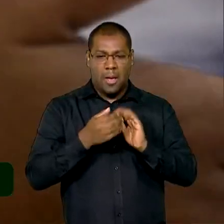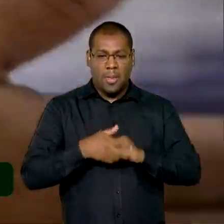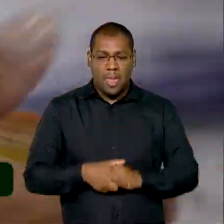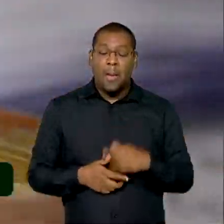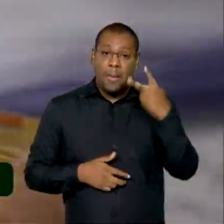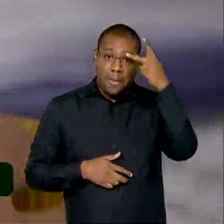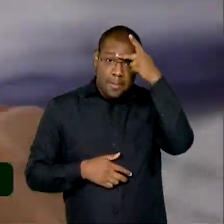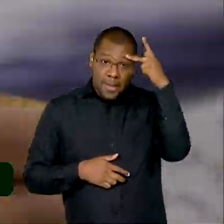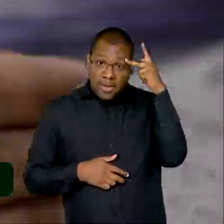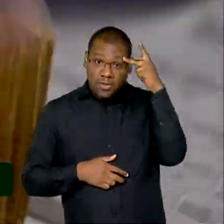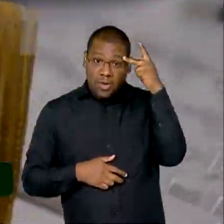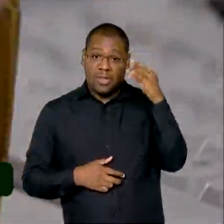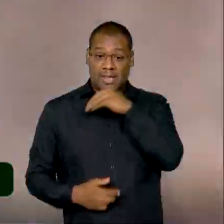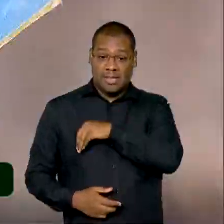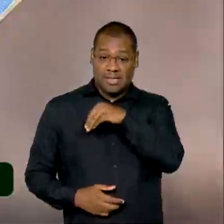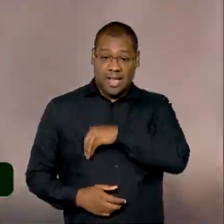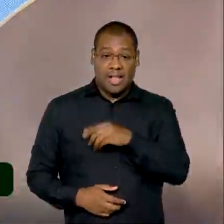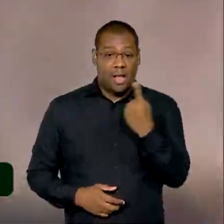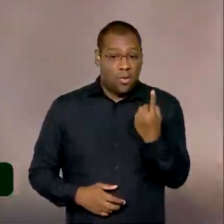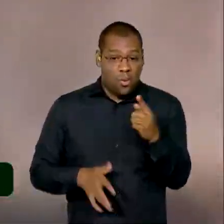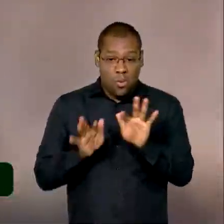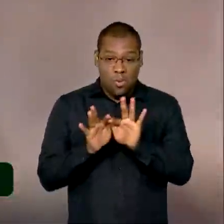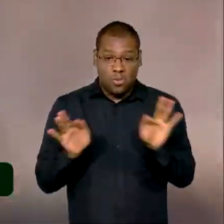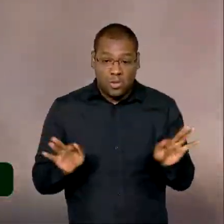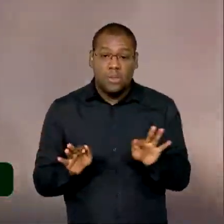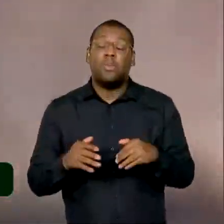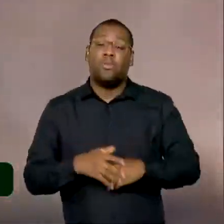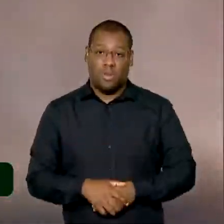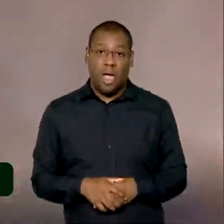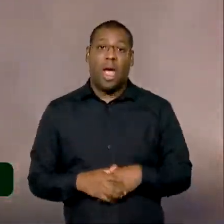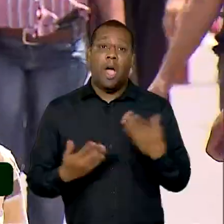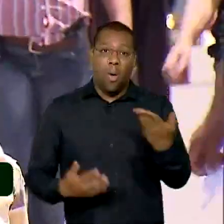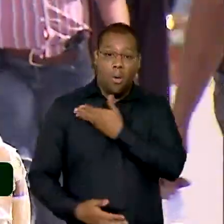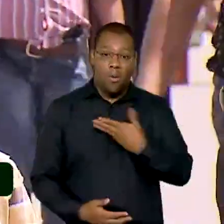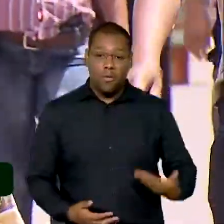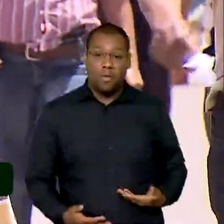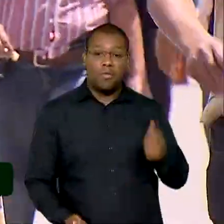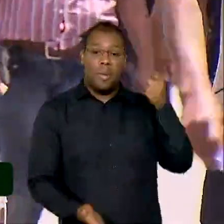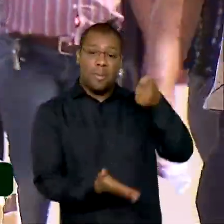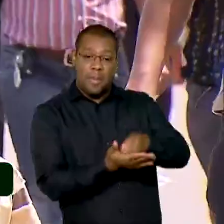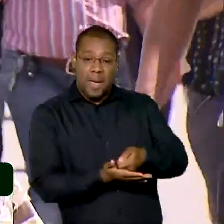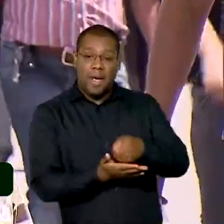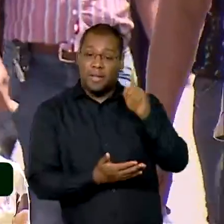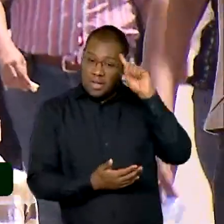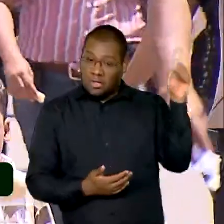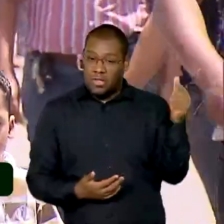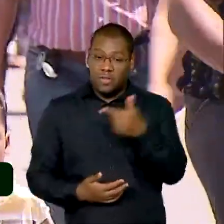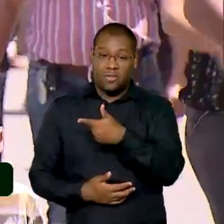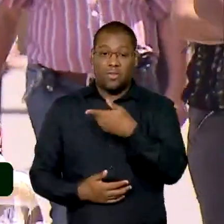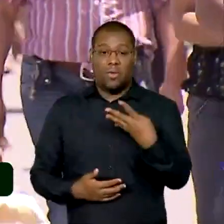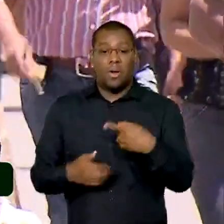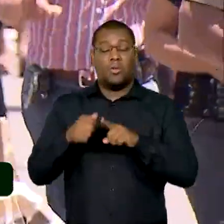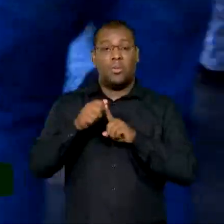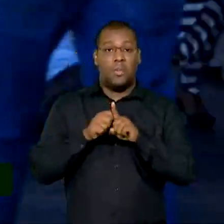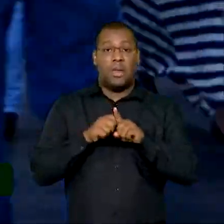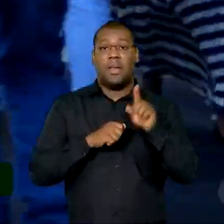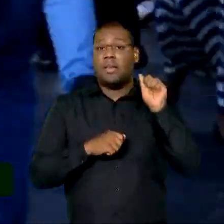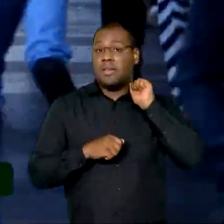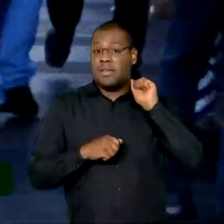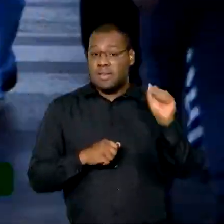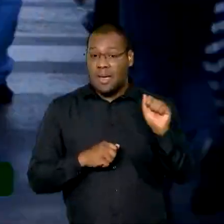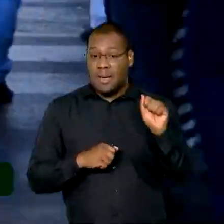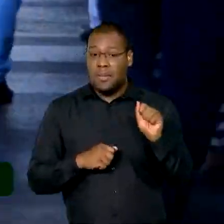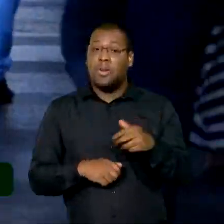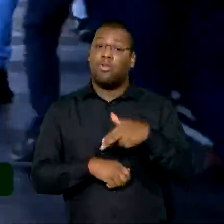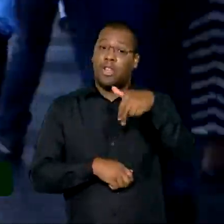os depósitos da primeira parcela começam no dia 24 de abril para quem tem NIS final 1, no dia 25 para NIS final